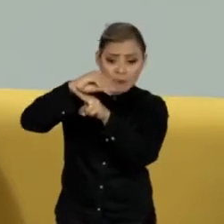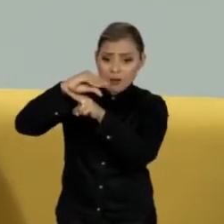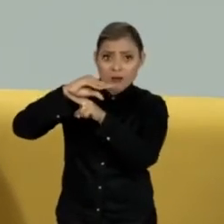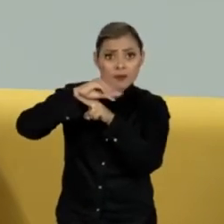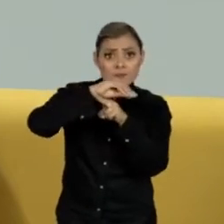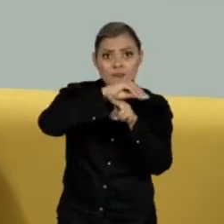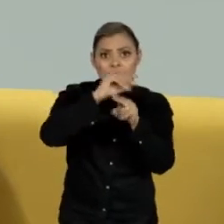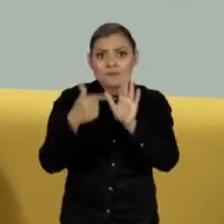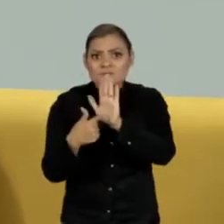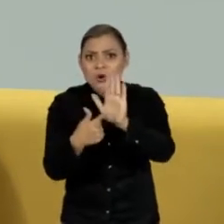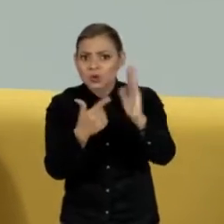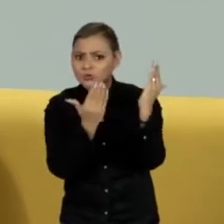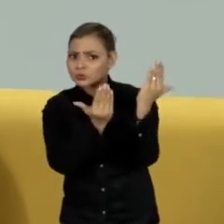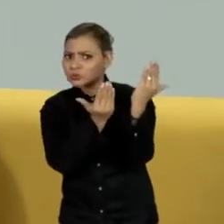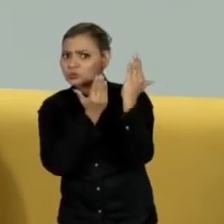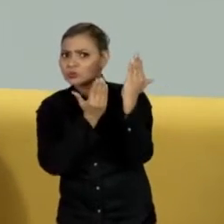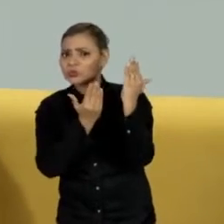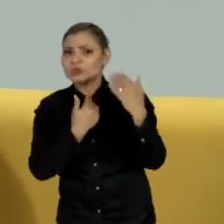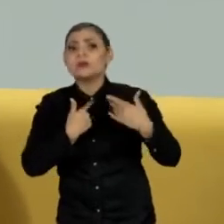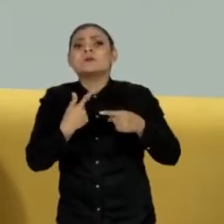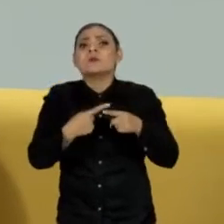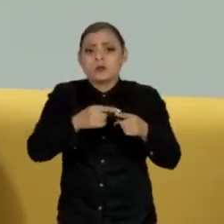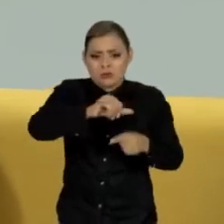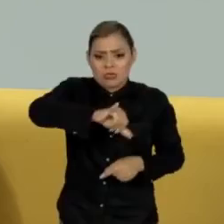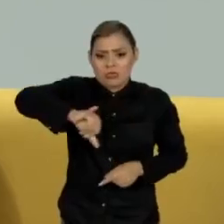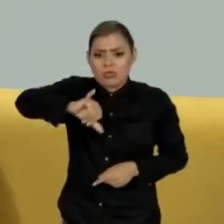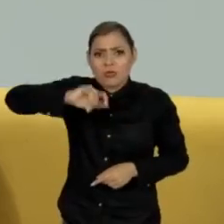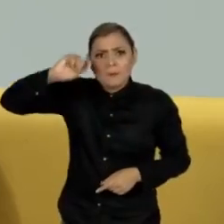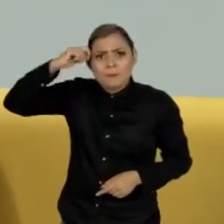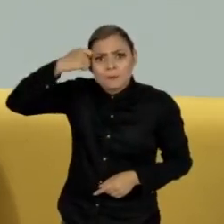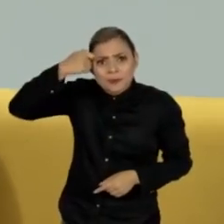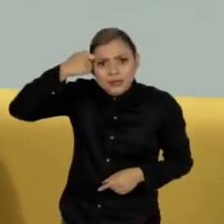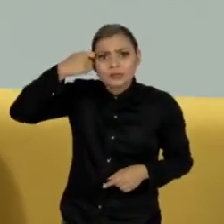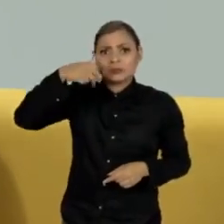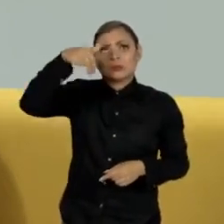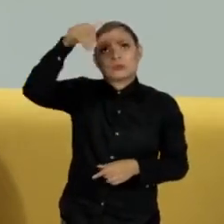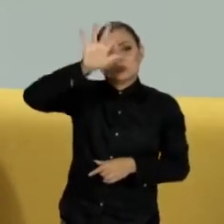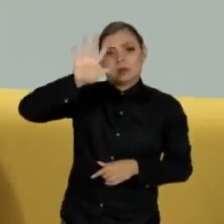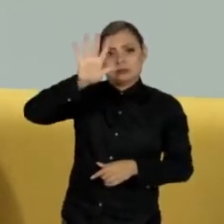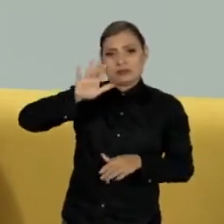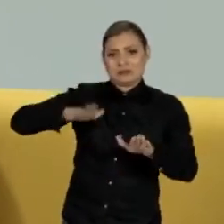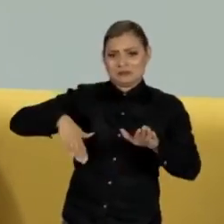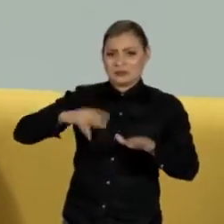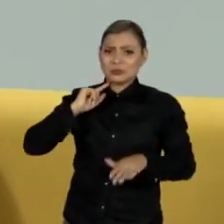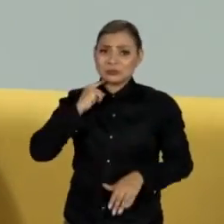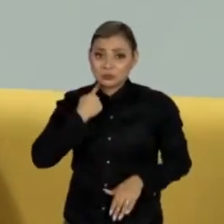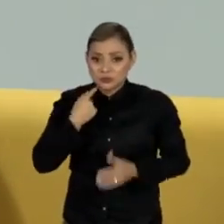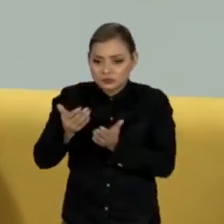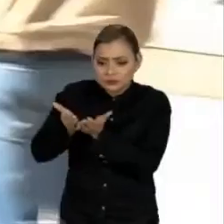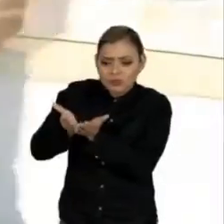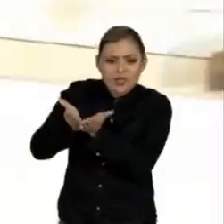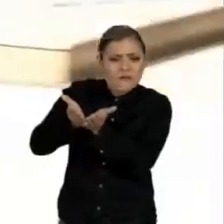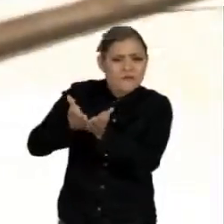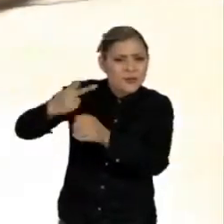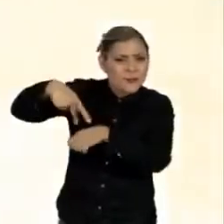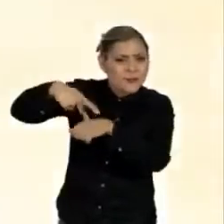outras suspeitas para a origem das manchas que atingiram a costa do Nordeste, além do navio Bolbolina.